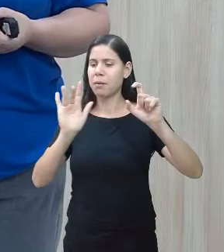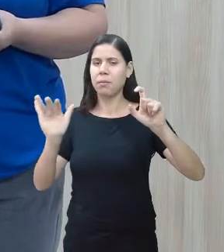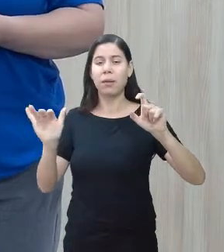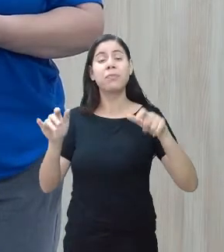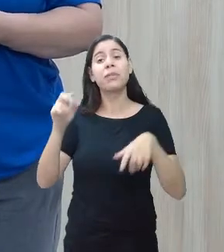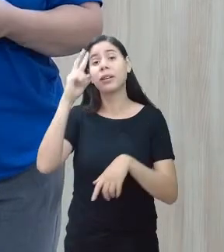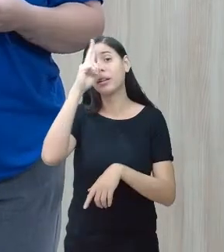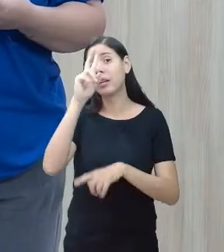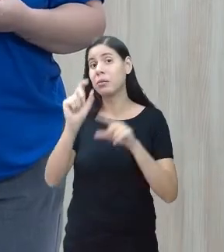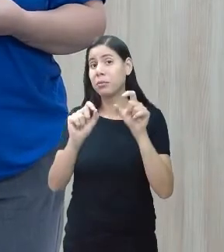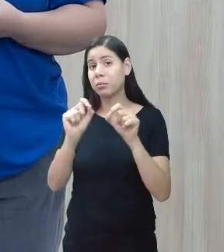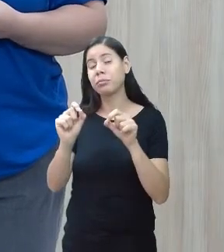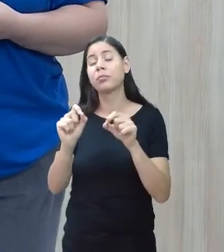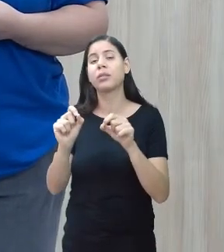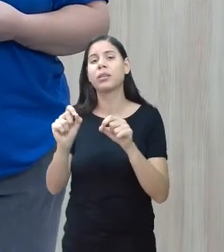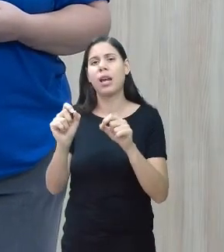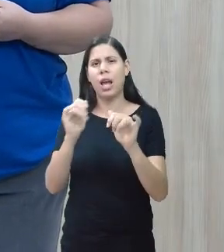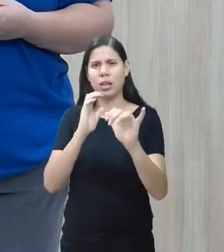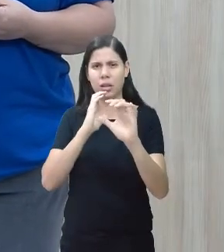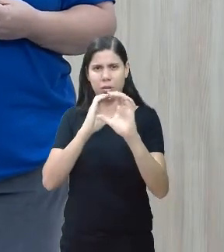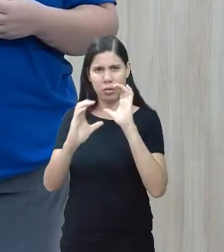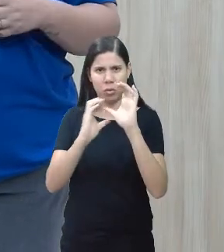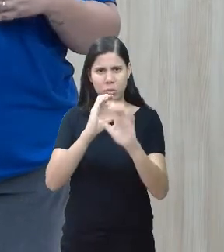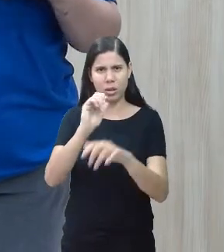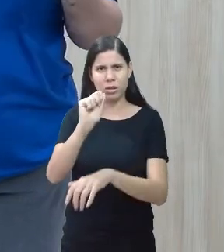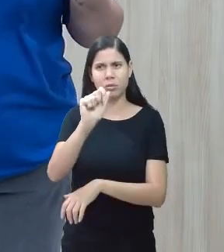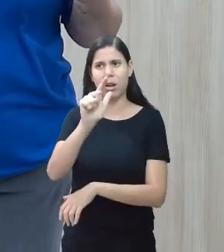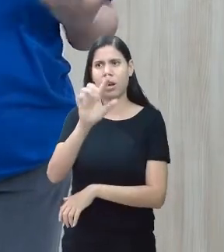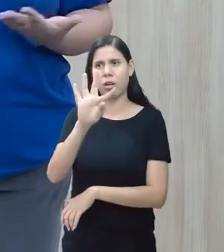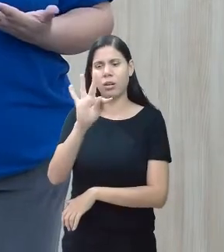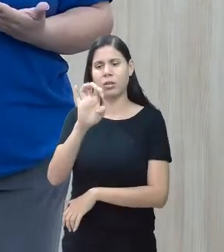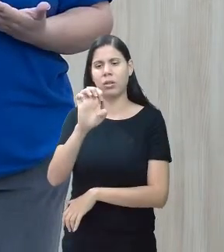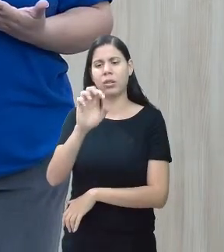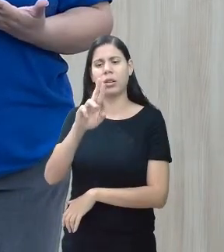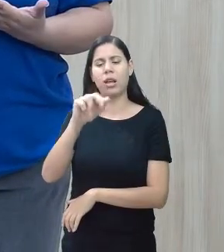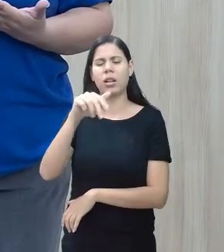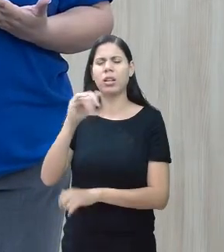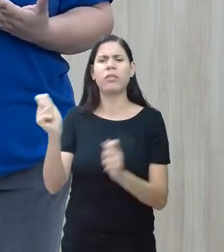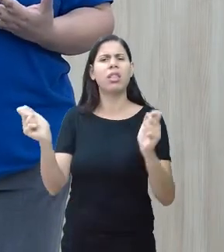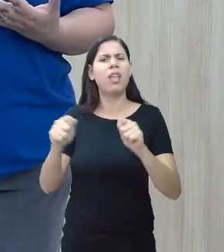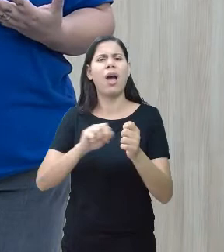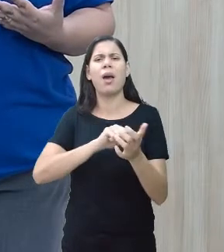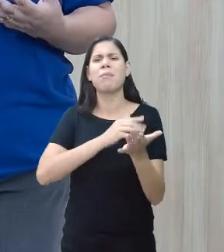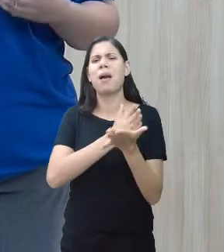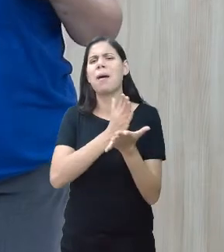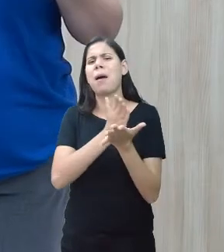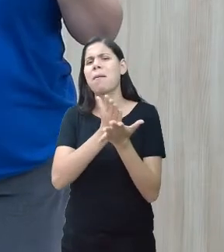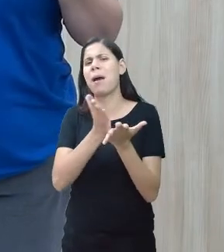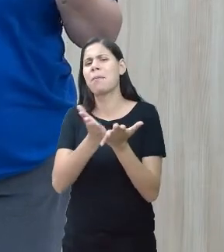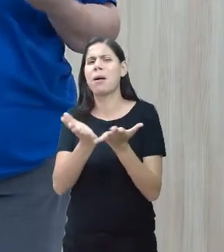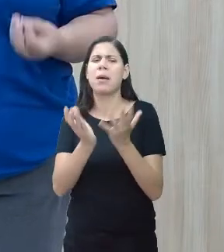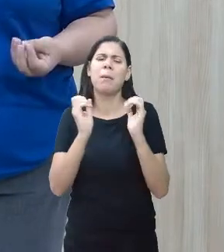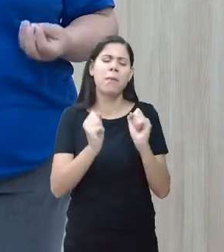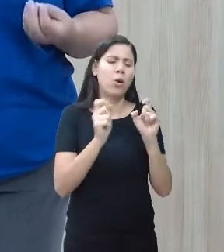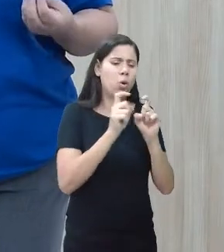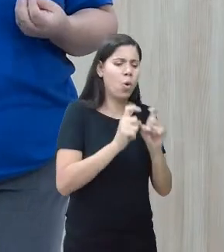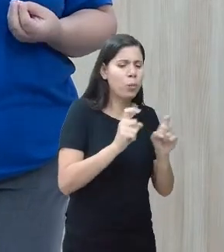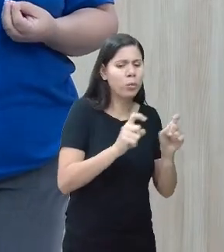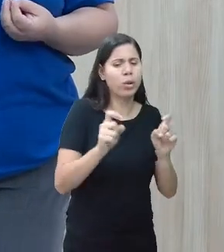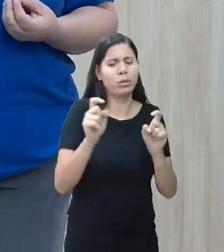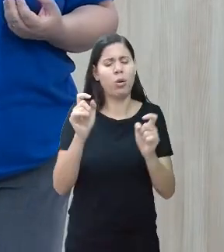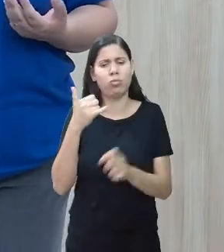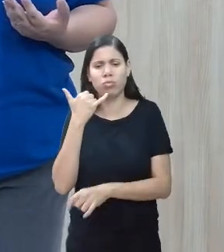que essa comunicação alternativa pode ser feita de várias maneiras, através do computador, através do